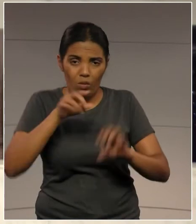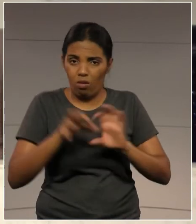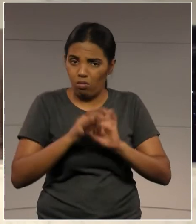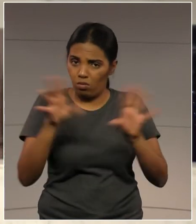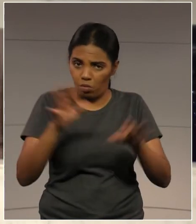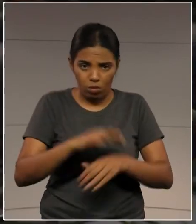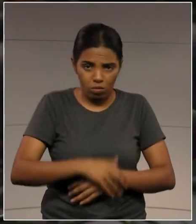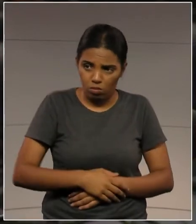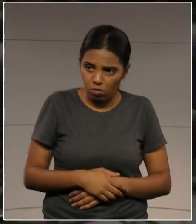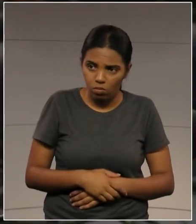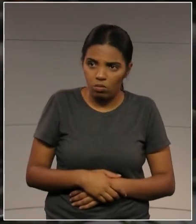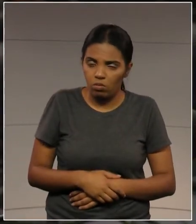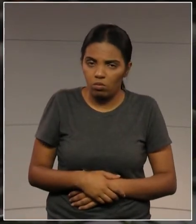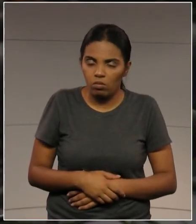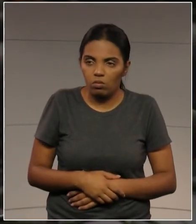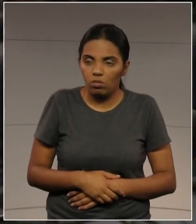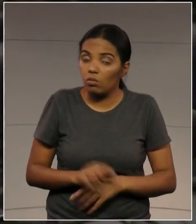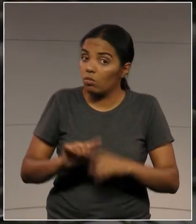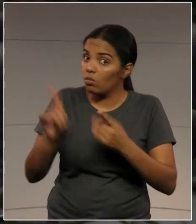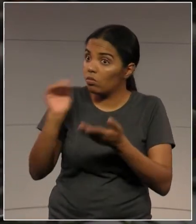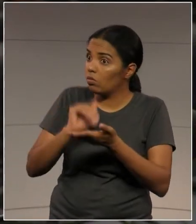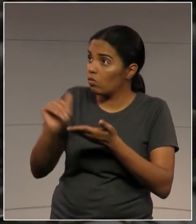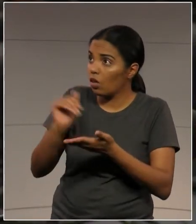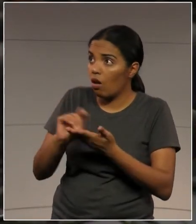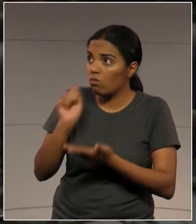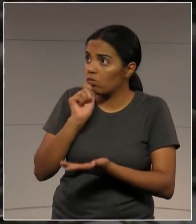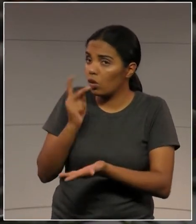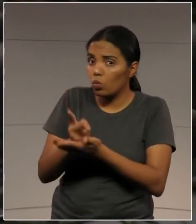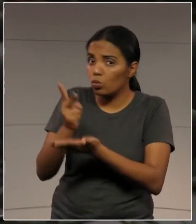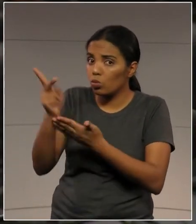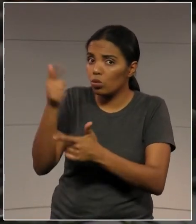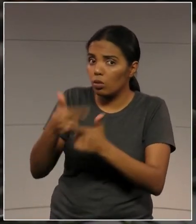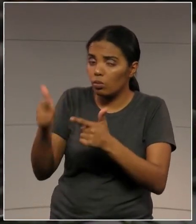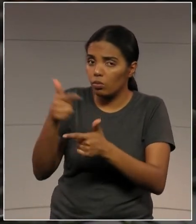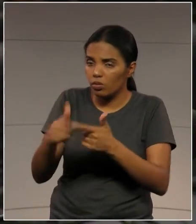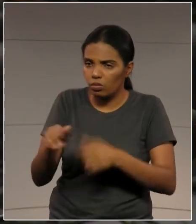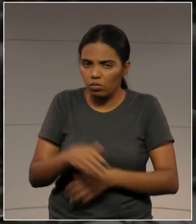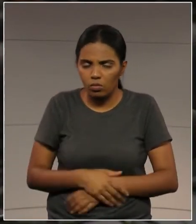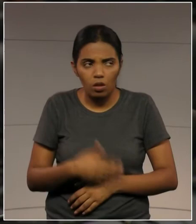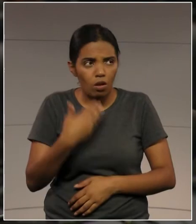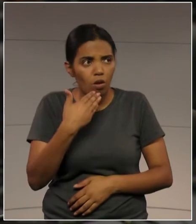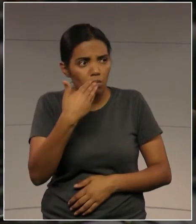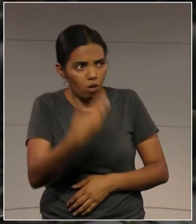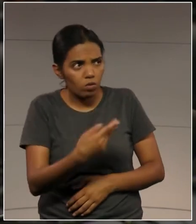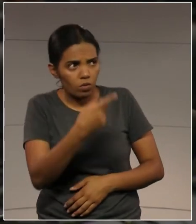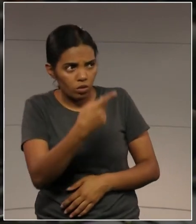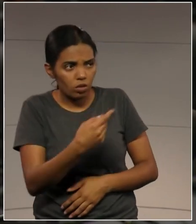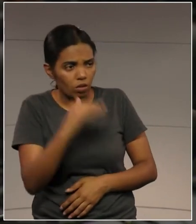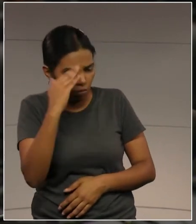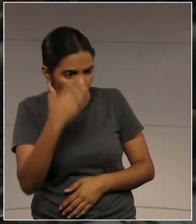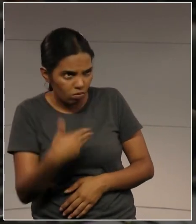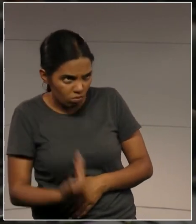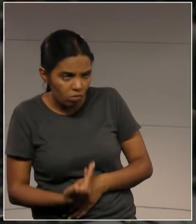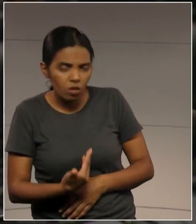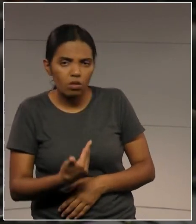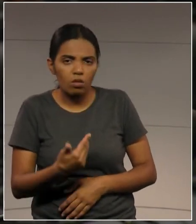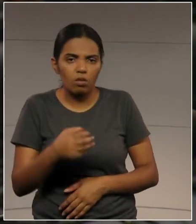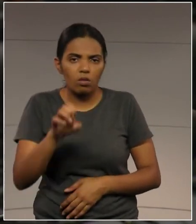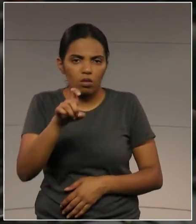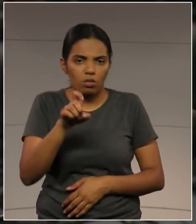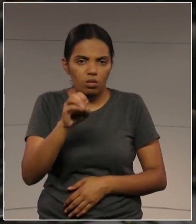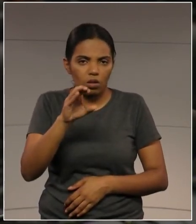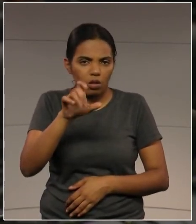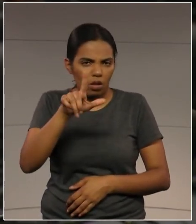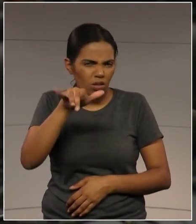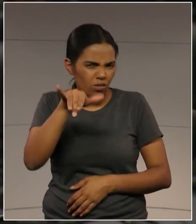lá e... Mas, secretário, que continua o problema. Eu gostaria que vossa senhoria, vossa excelência, você possa ser chamado de excelência, porque você é excelência no